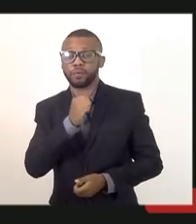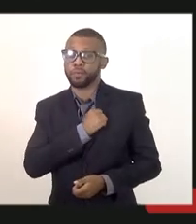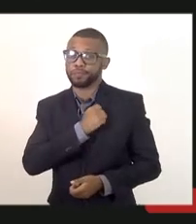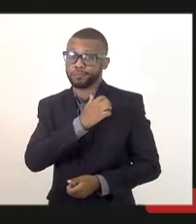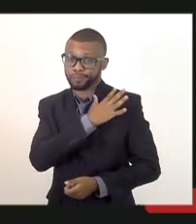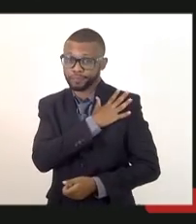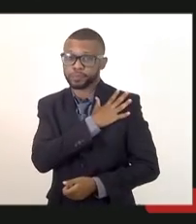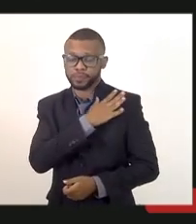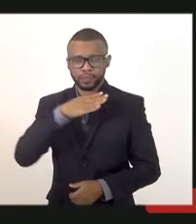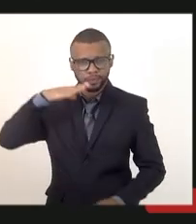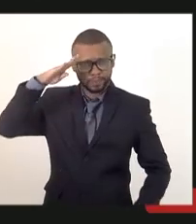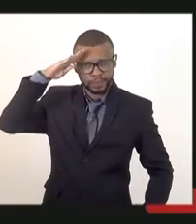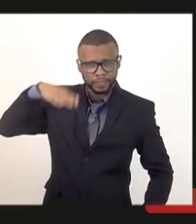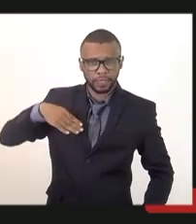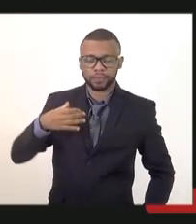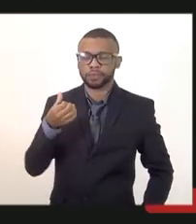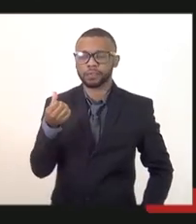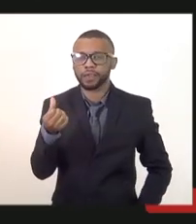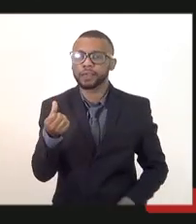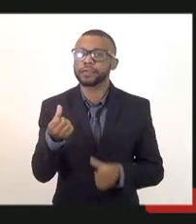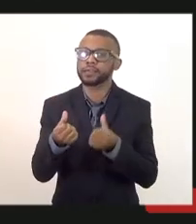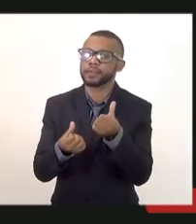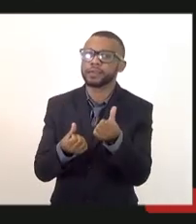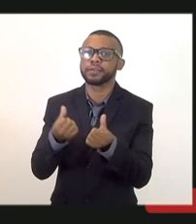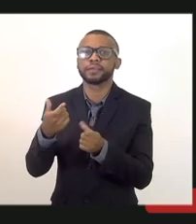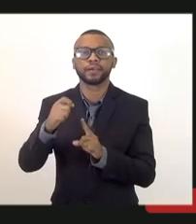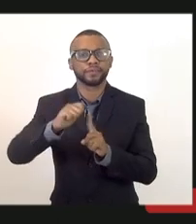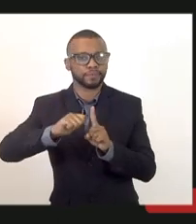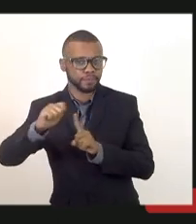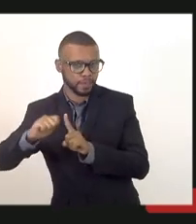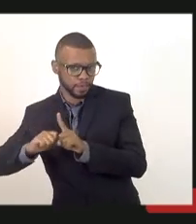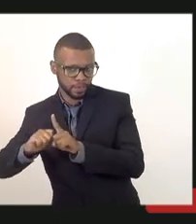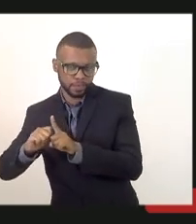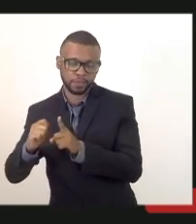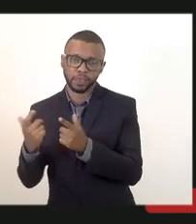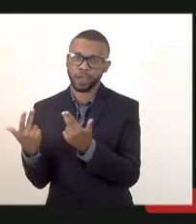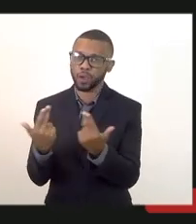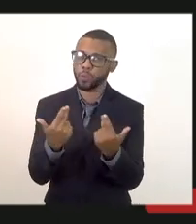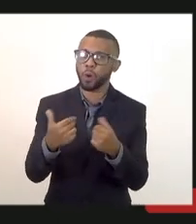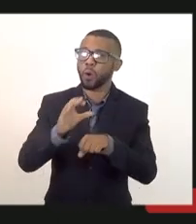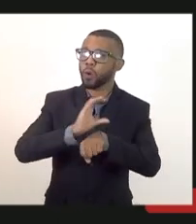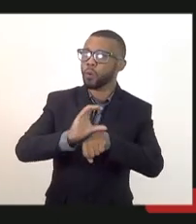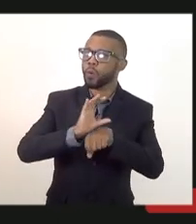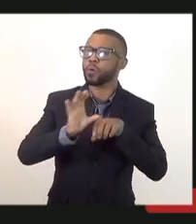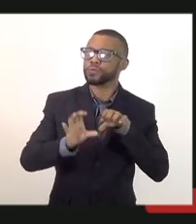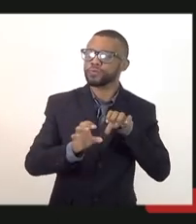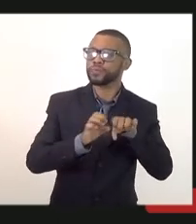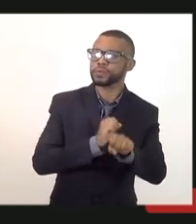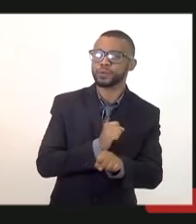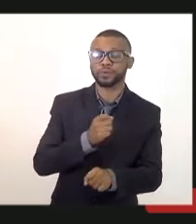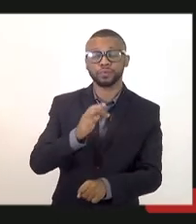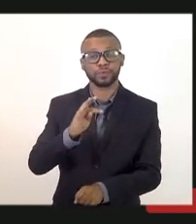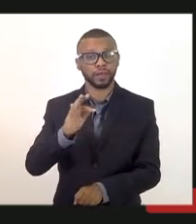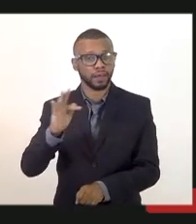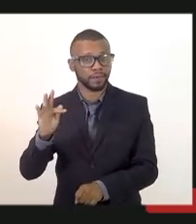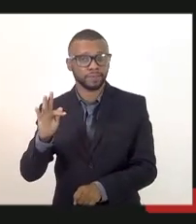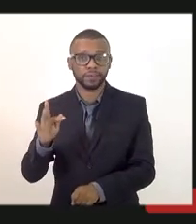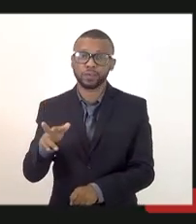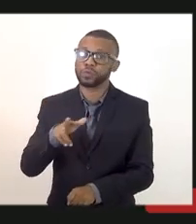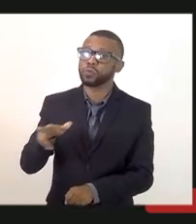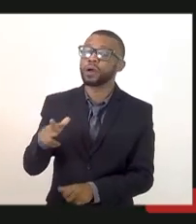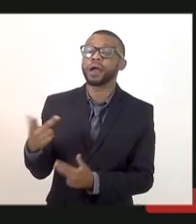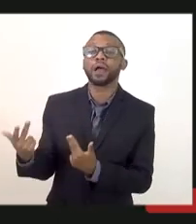bem mencionou a cada seis meses assim como no curso de formação e o curso de formação esse TAF já não é igual ao